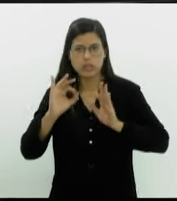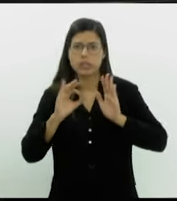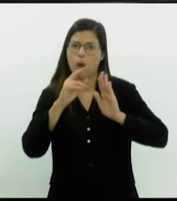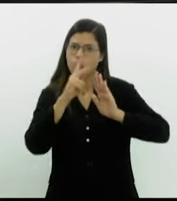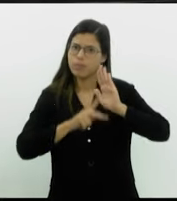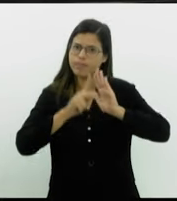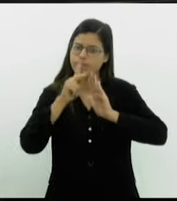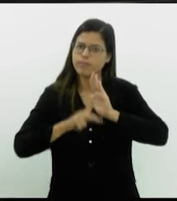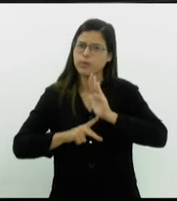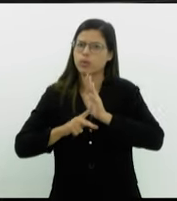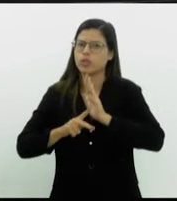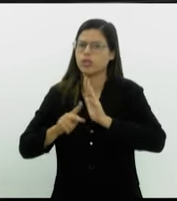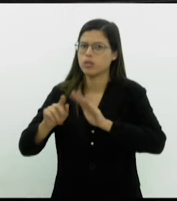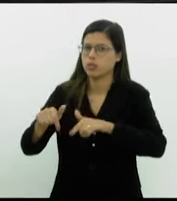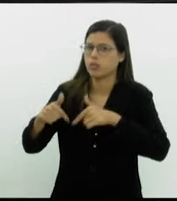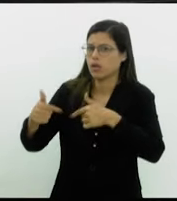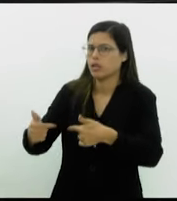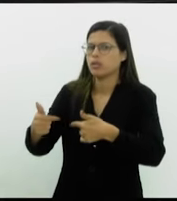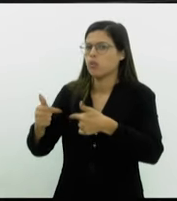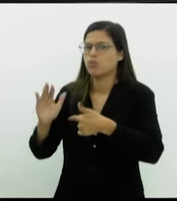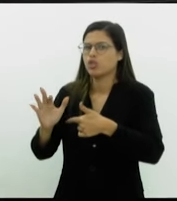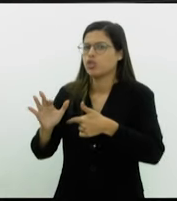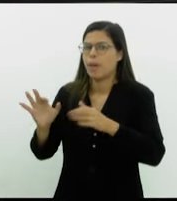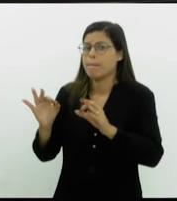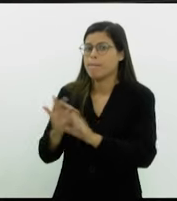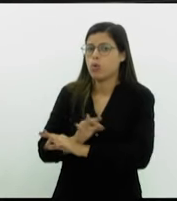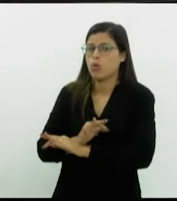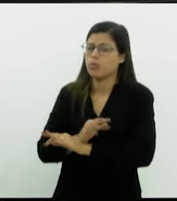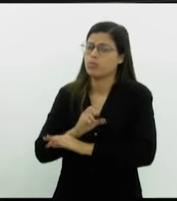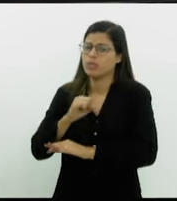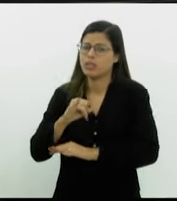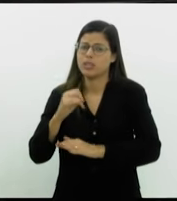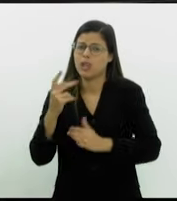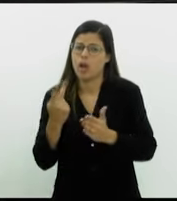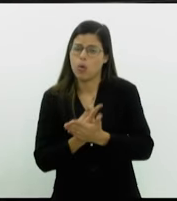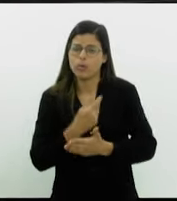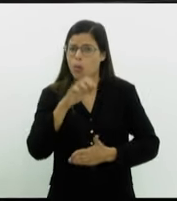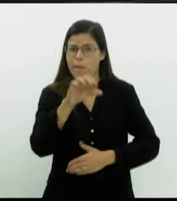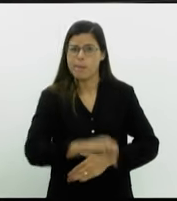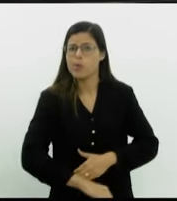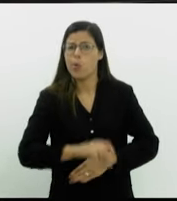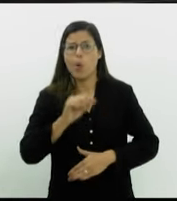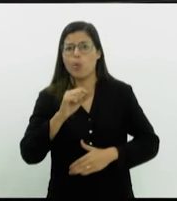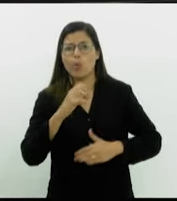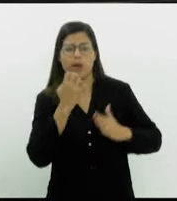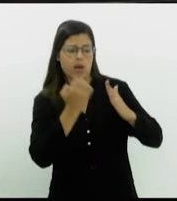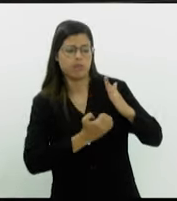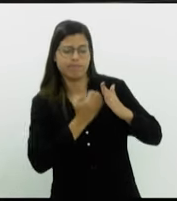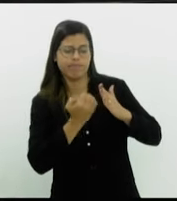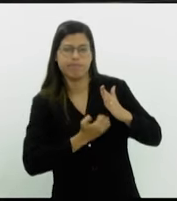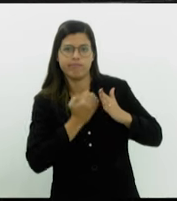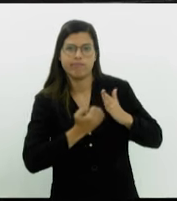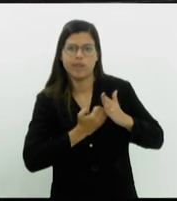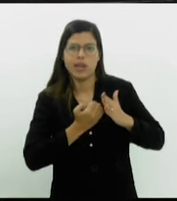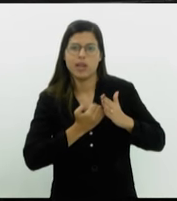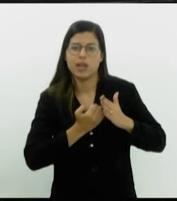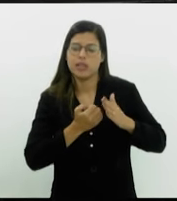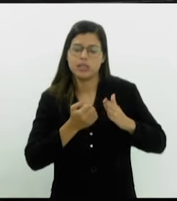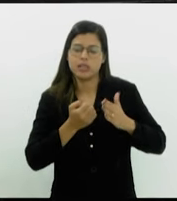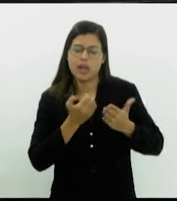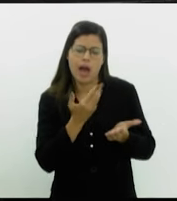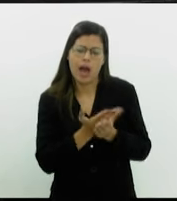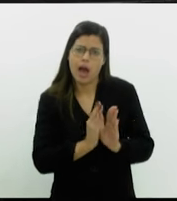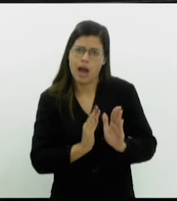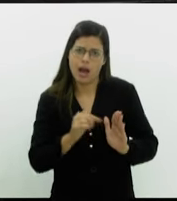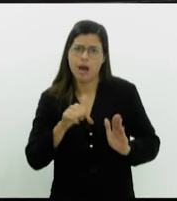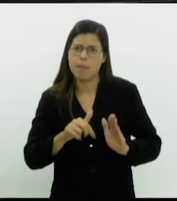preparado para o pior, que é a falência da concessionária do sistema de transporte metropolitano